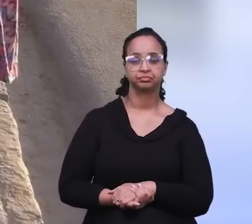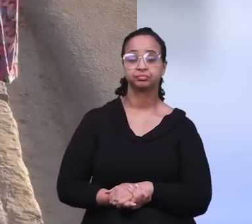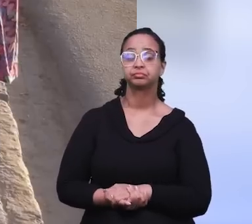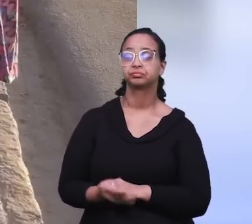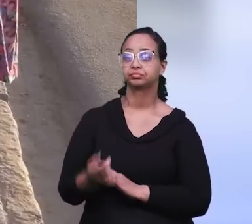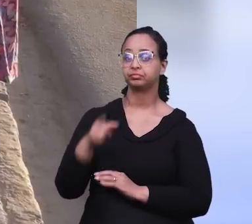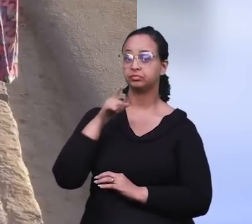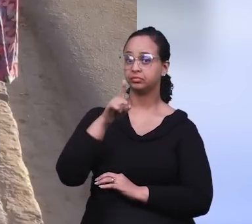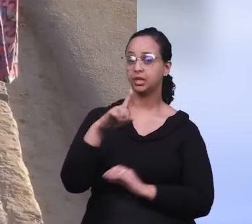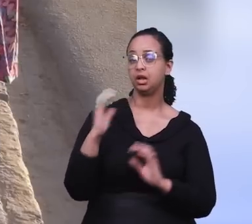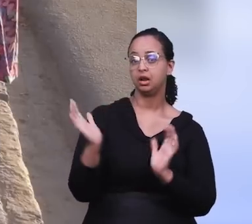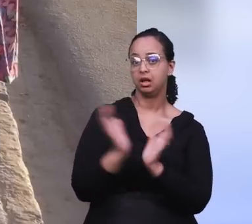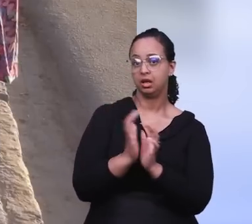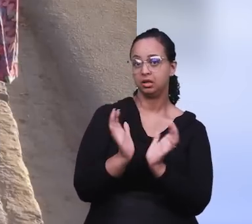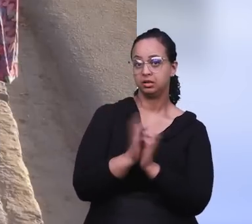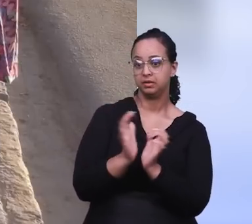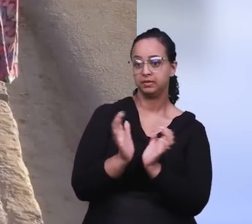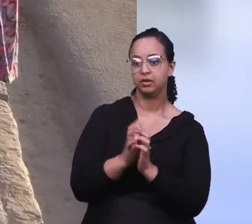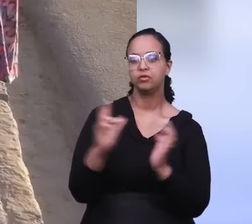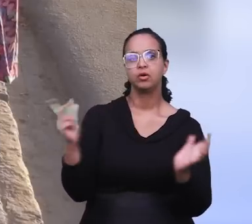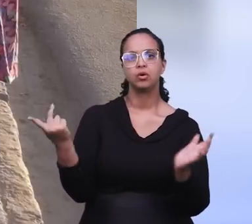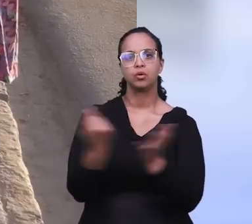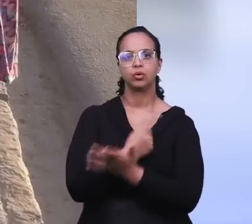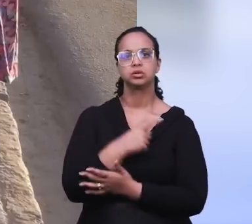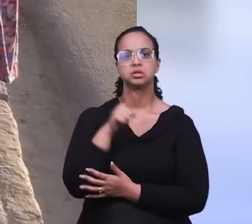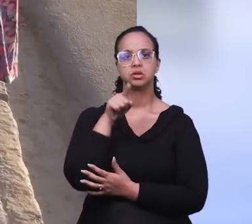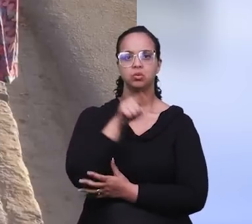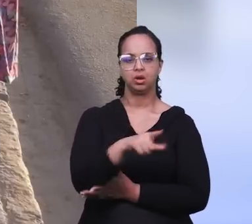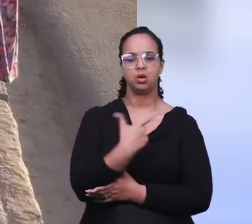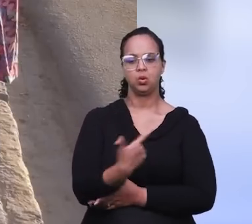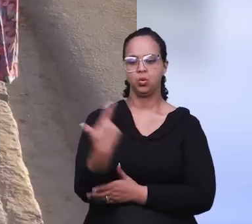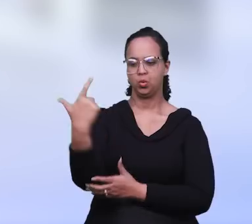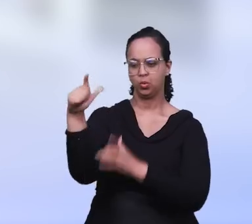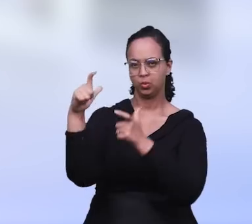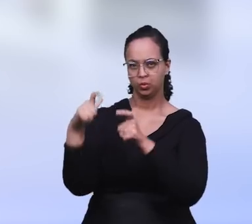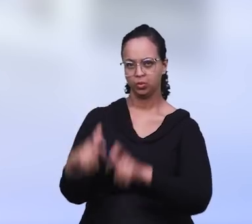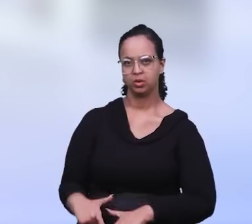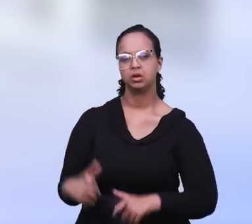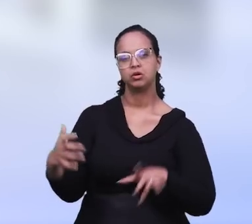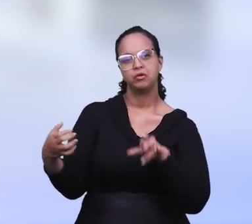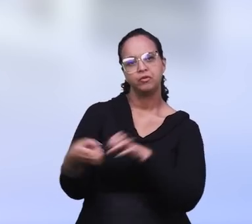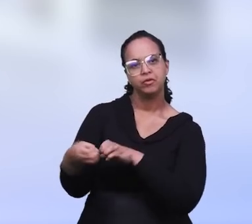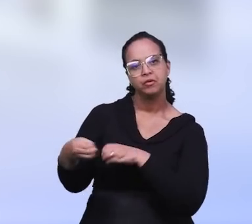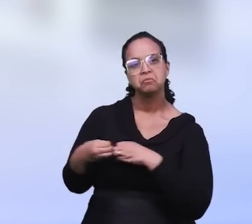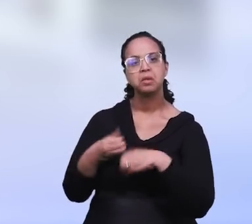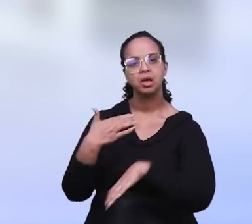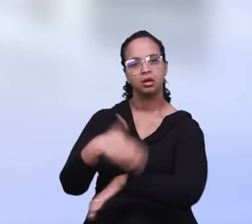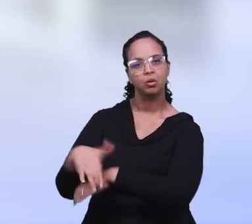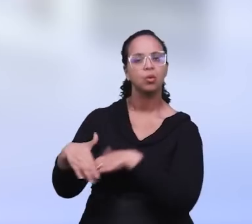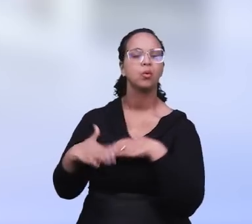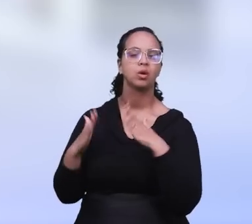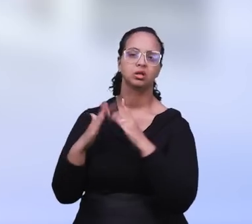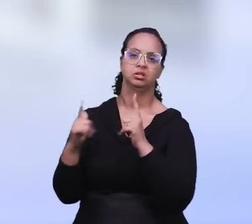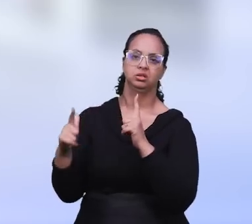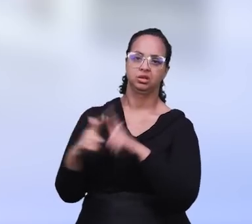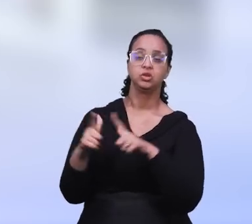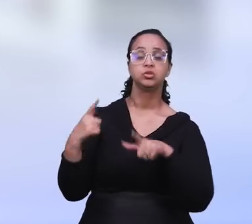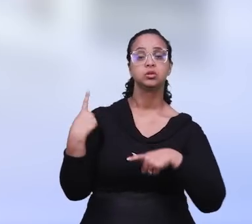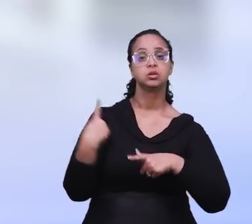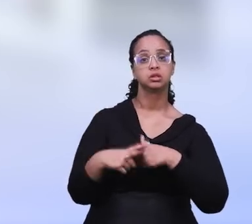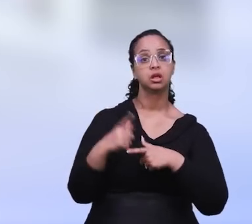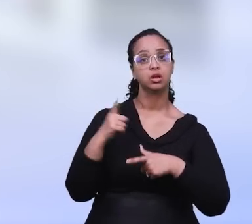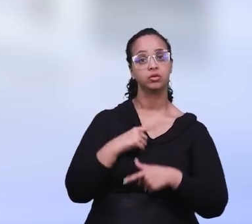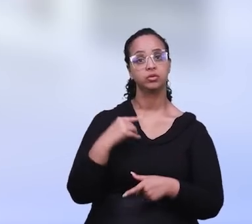Ainda em Recife, esse mesmo trabalho foi realizado pelos jovens do Polo Cabo na vizinhança da ICM Ponte dos Carvalhos.